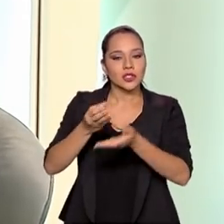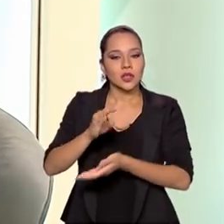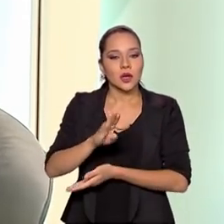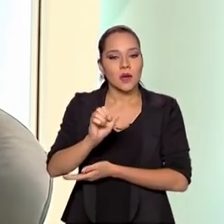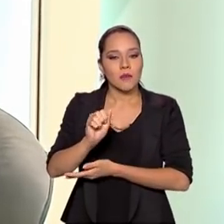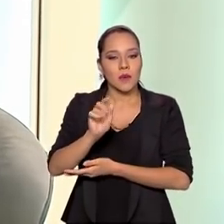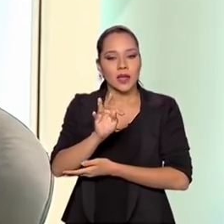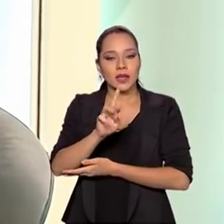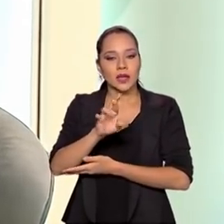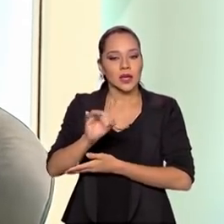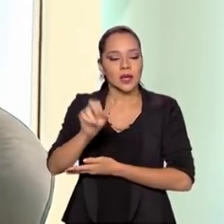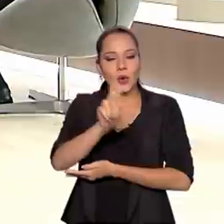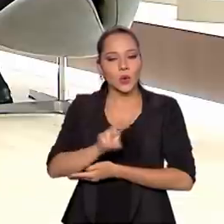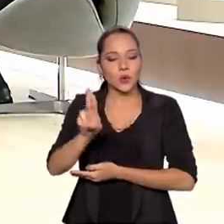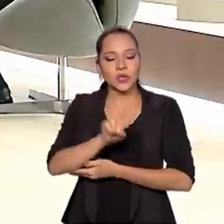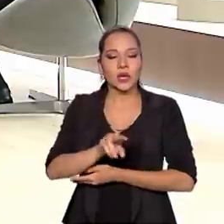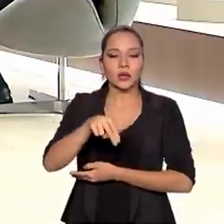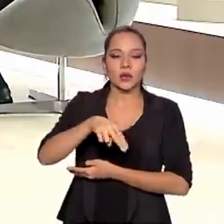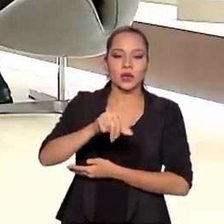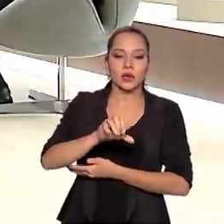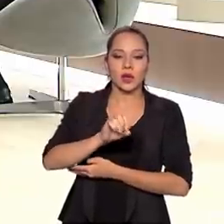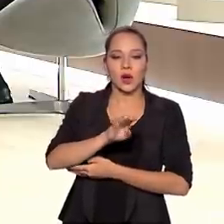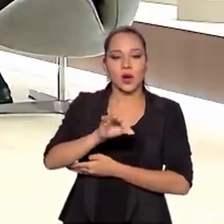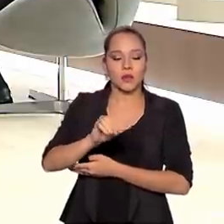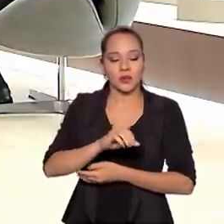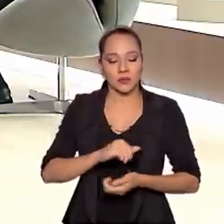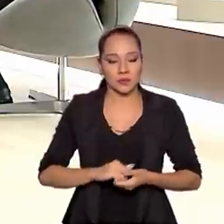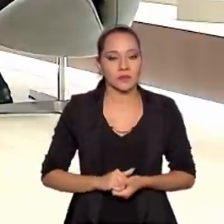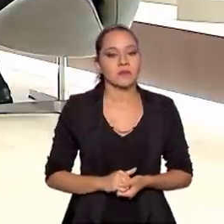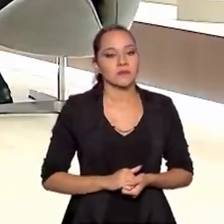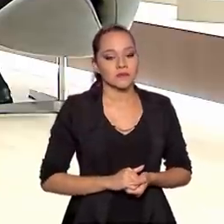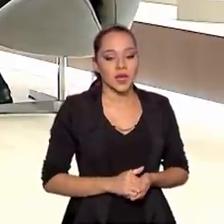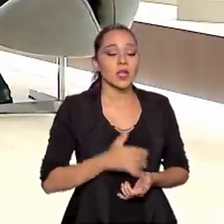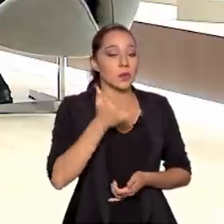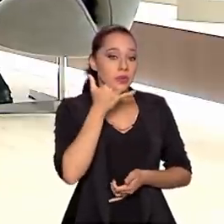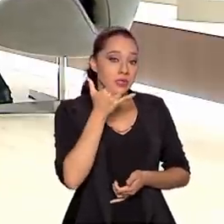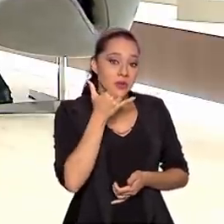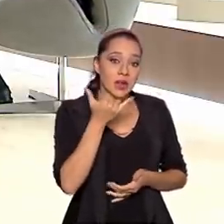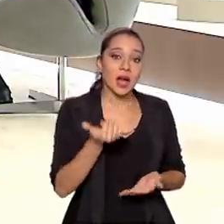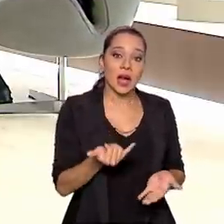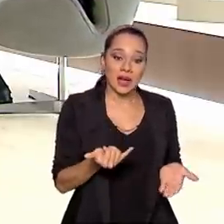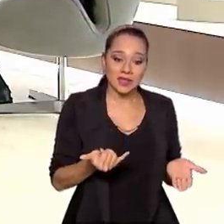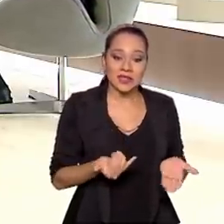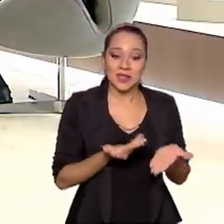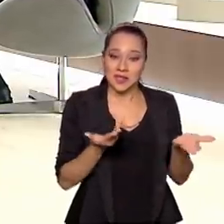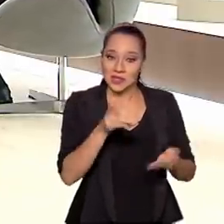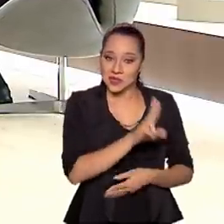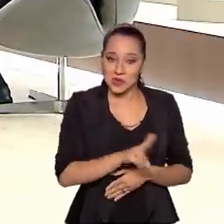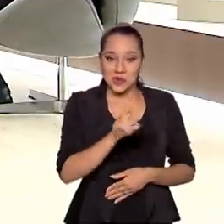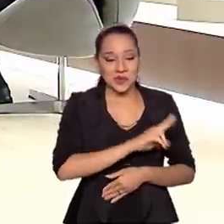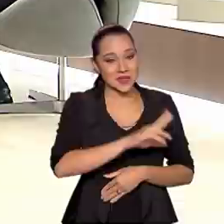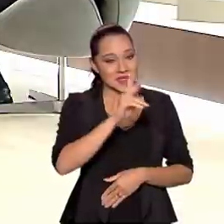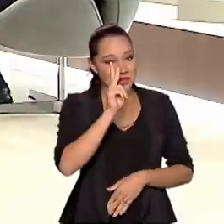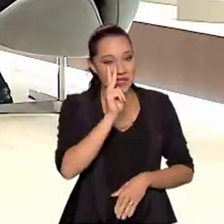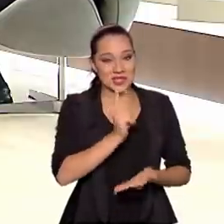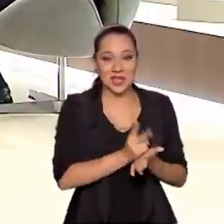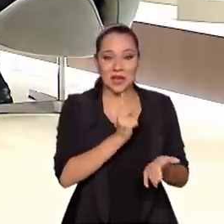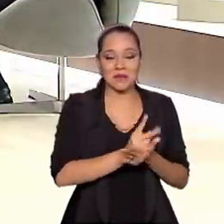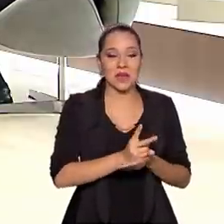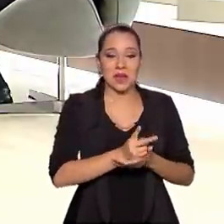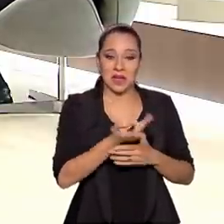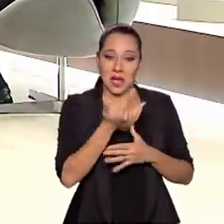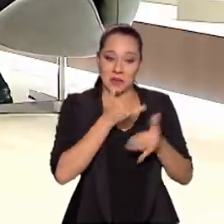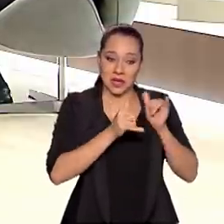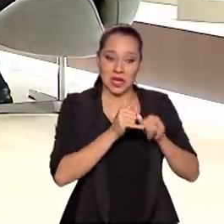esse produto do mercado internacional. É mercado que ainda vai render muito para a gente, se acredita. Para os celulares, né, que a usa diretamente. Cada vez uma bateria